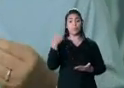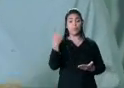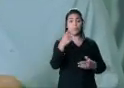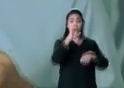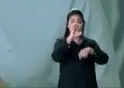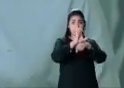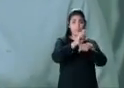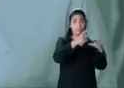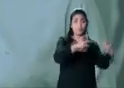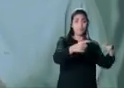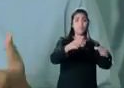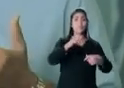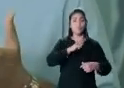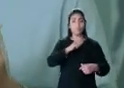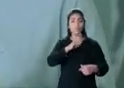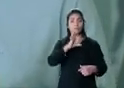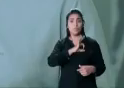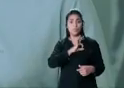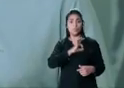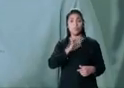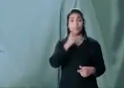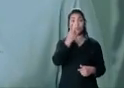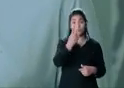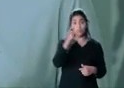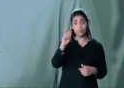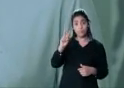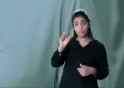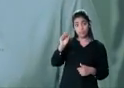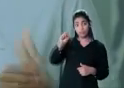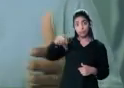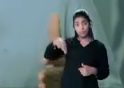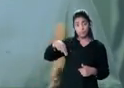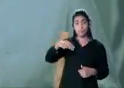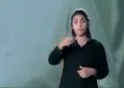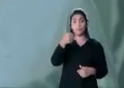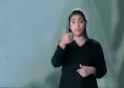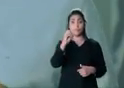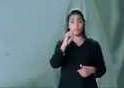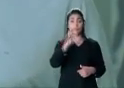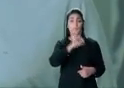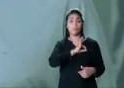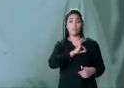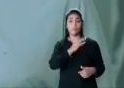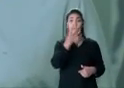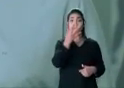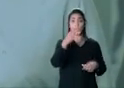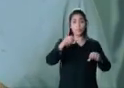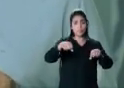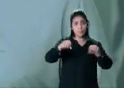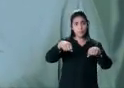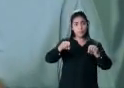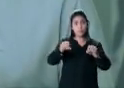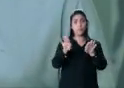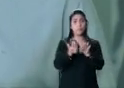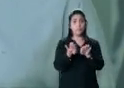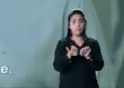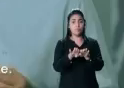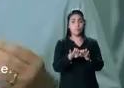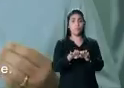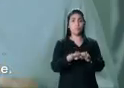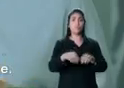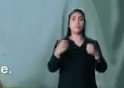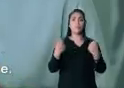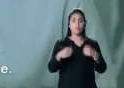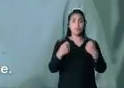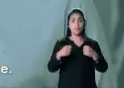Estado terá uma base composta por uma van, dez policiais e quatro motos. A base móvel vai se deslocar